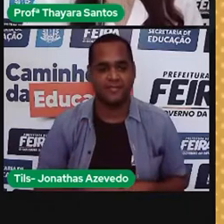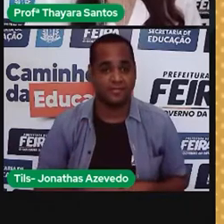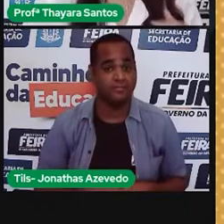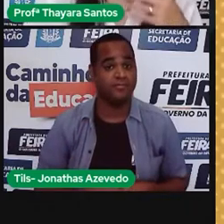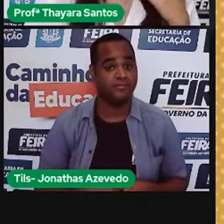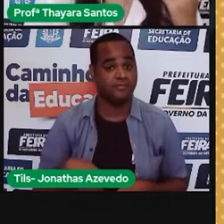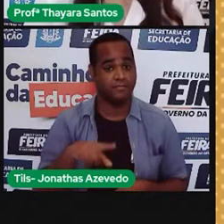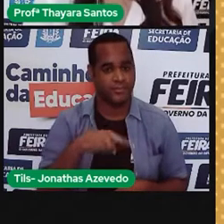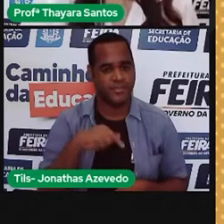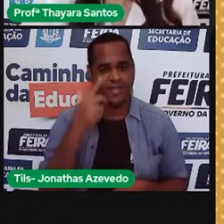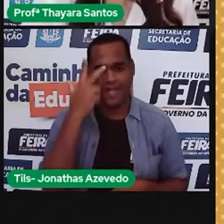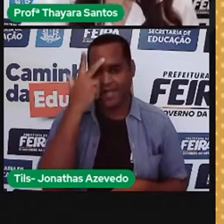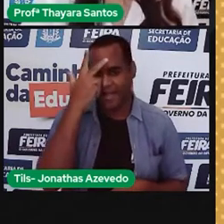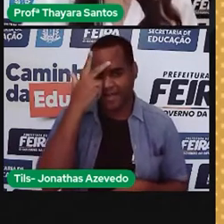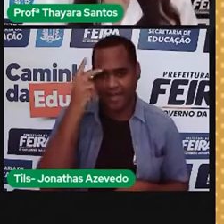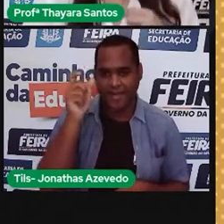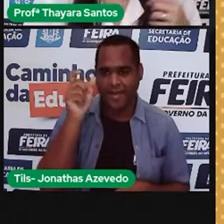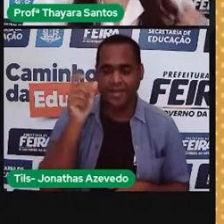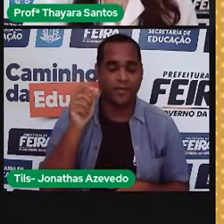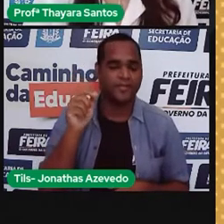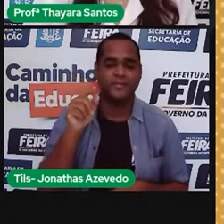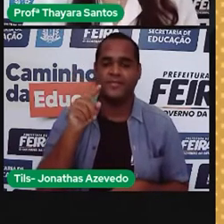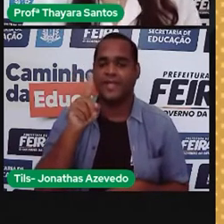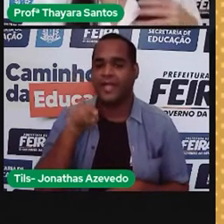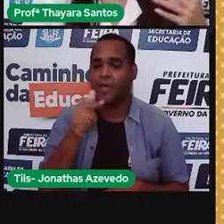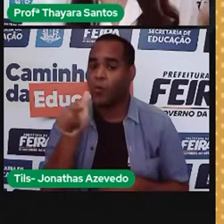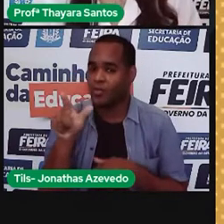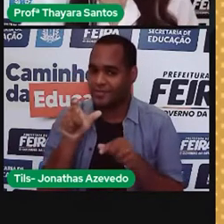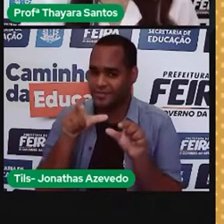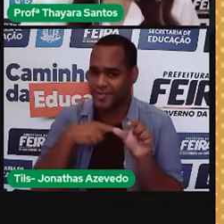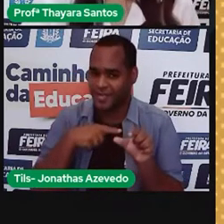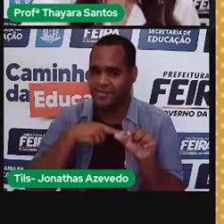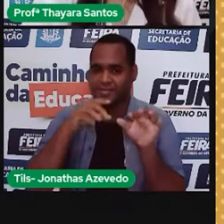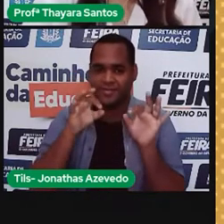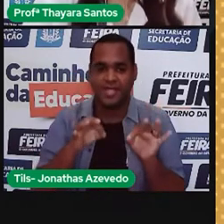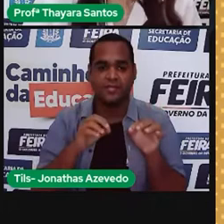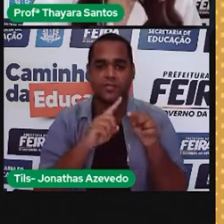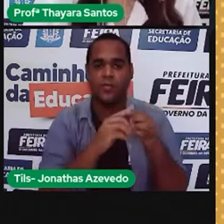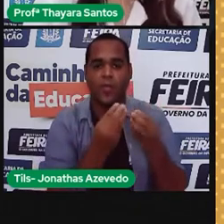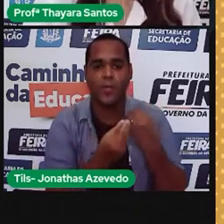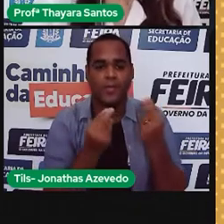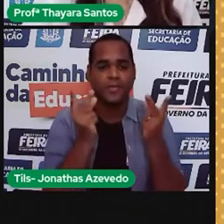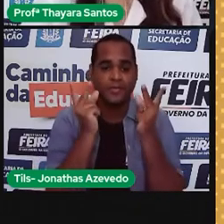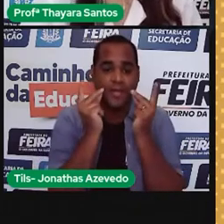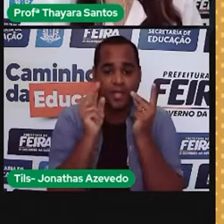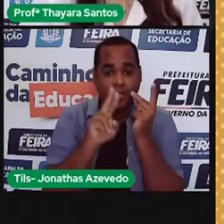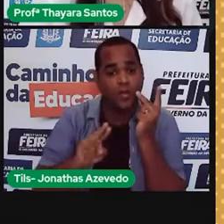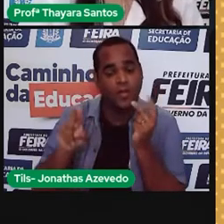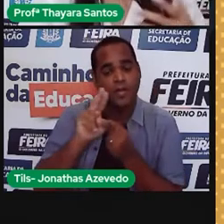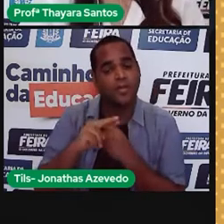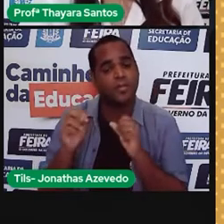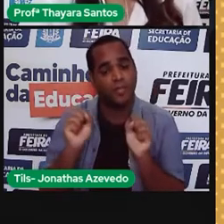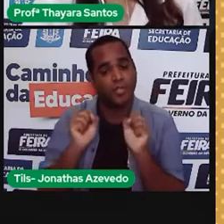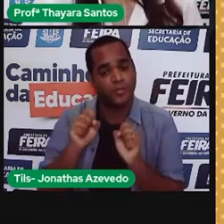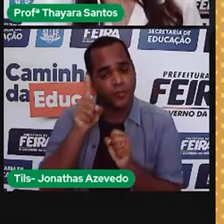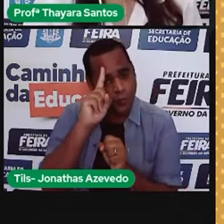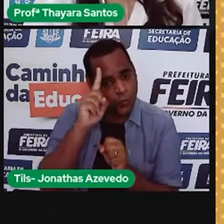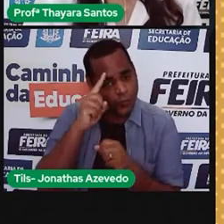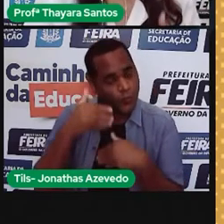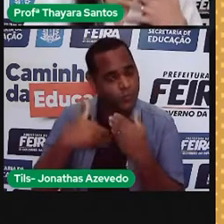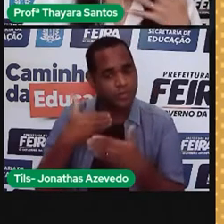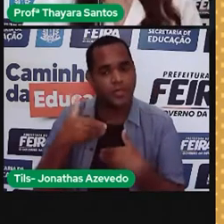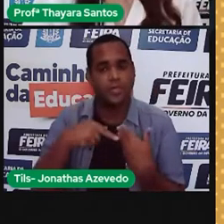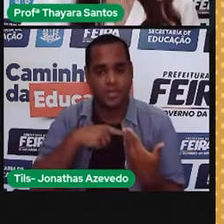E os materiais sintéticos? Os materiais sintéticos eles são essenciais também para o nosso dia a dia, a gente utiliza muito no nosso